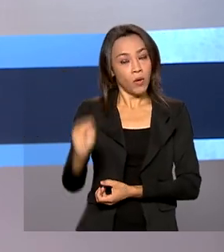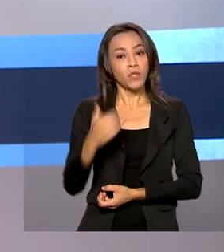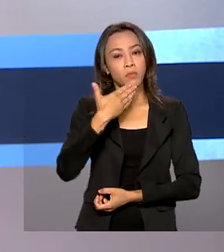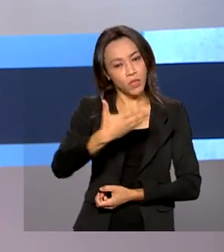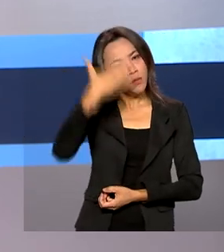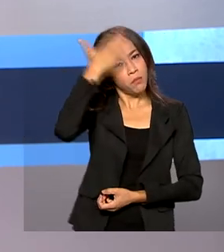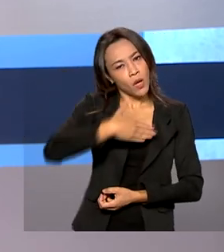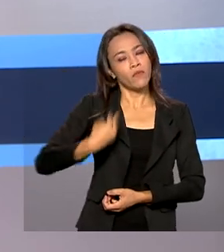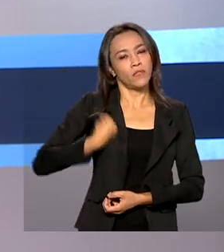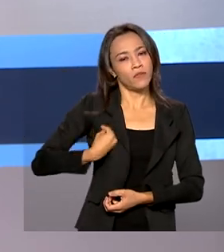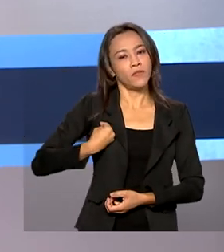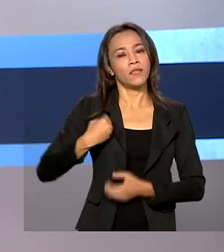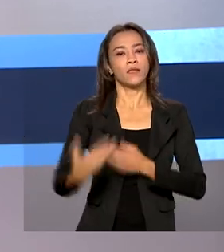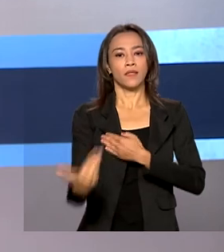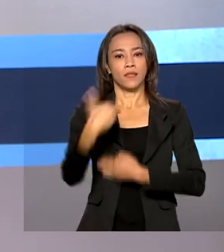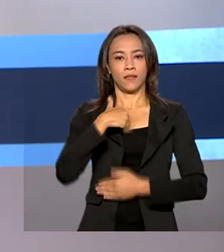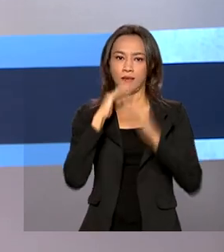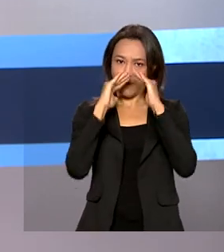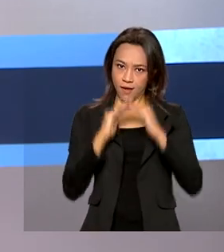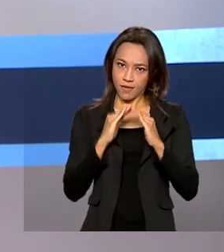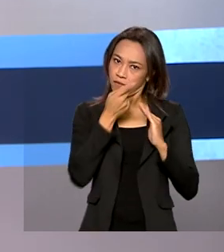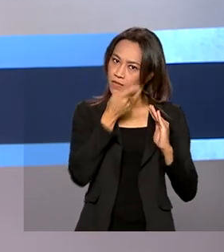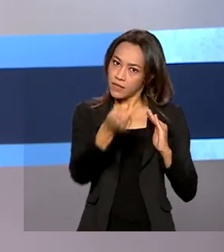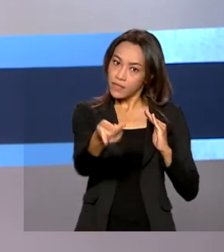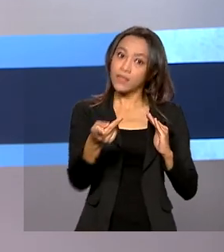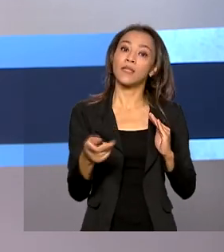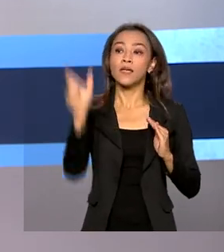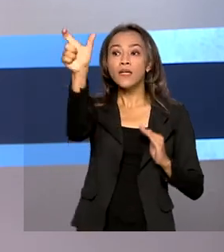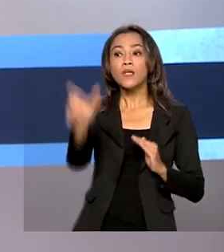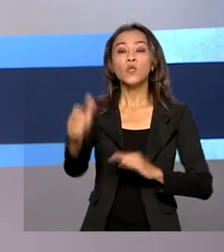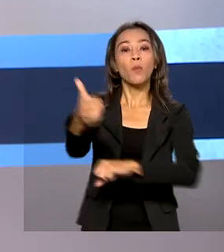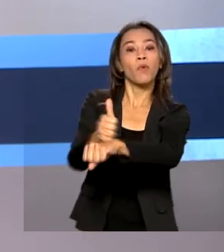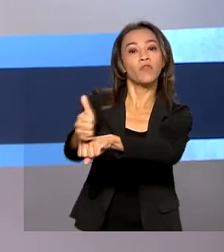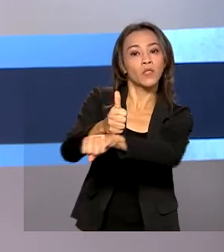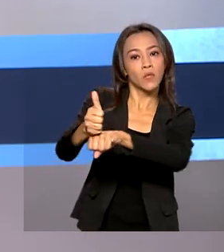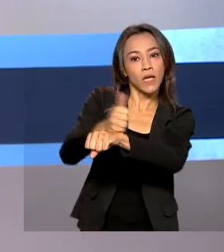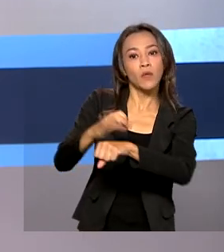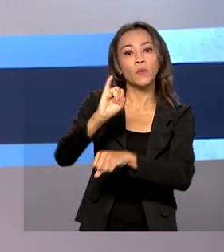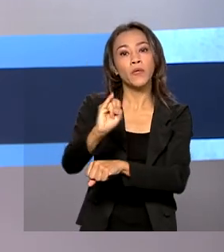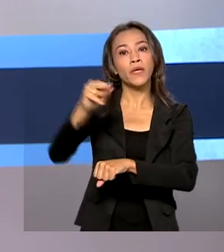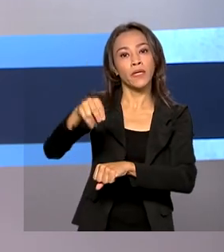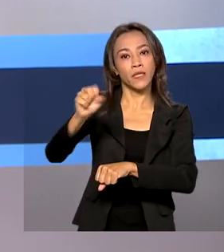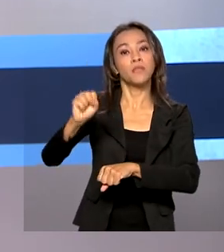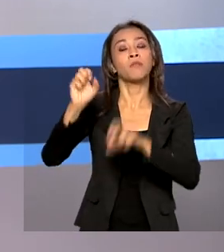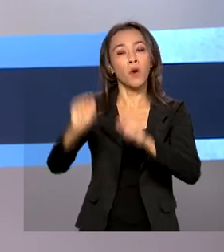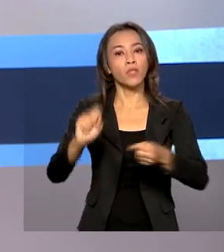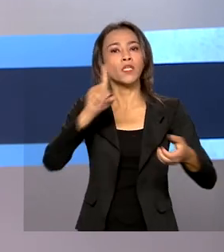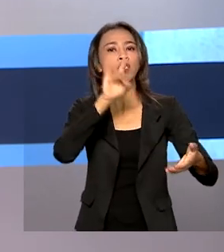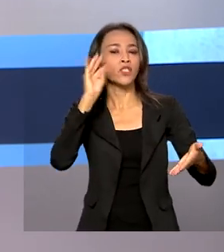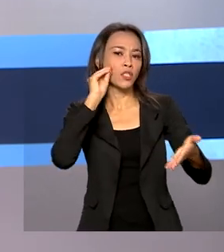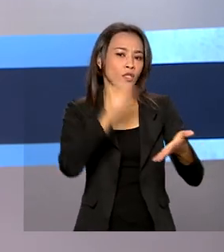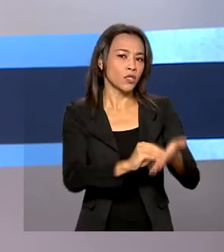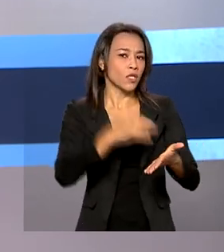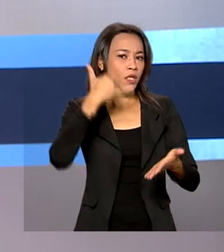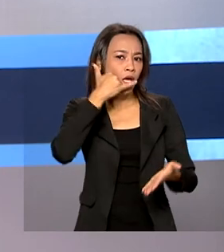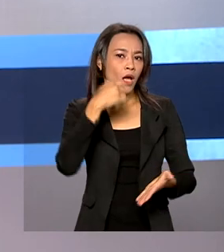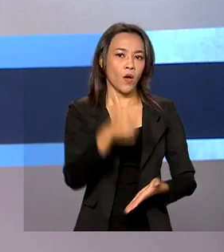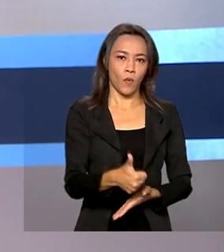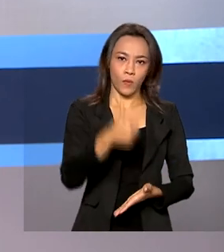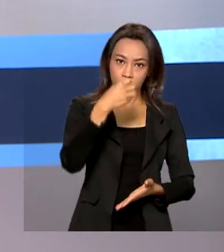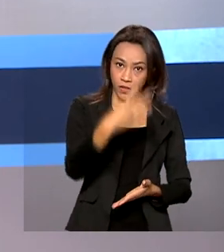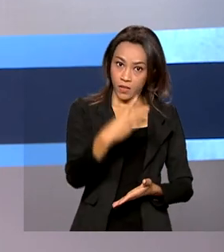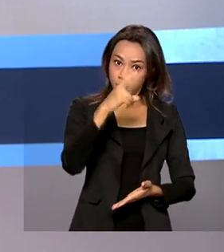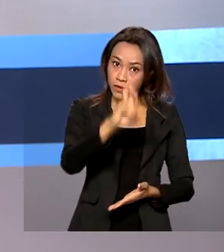seja feita em casa. A visita de um representante da Previdência Social pode ser agendada por meio da Central 135 ou pelo